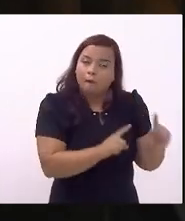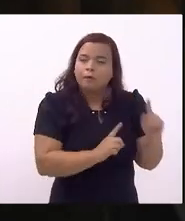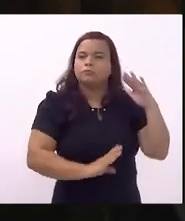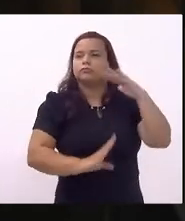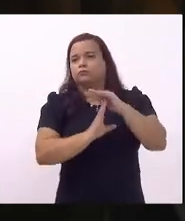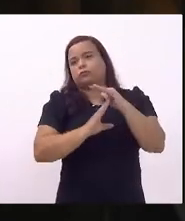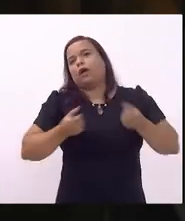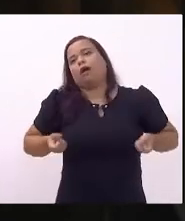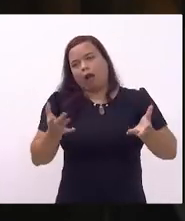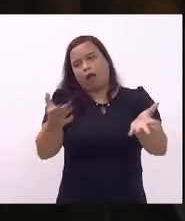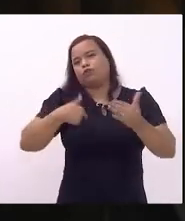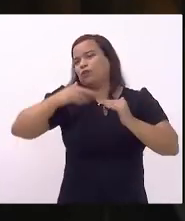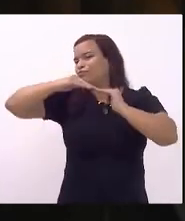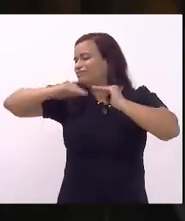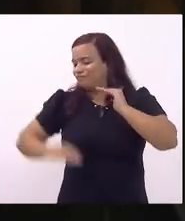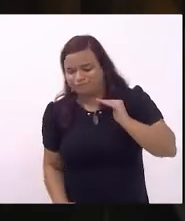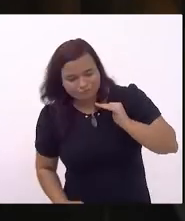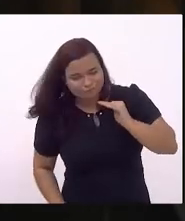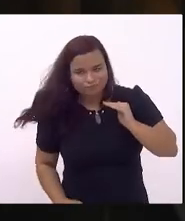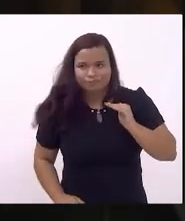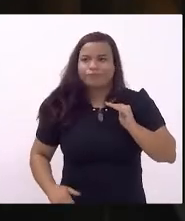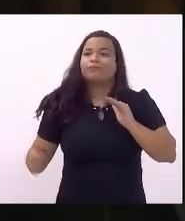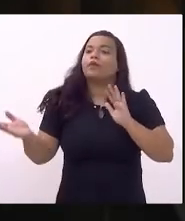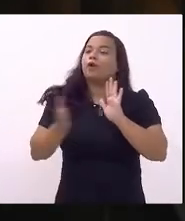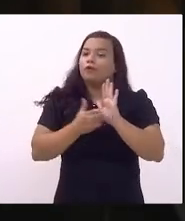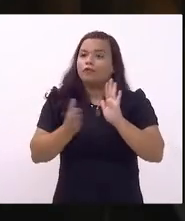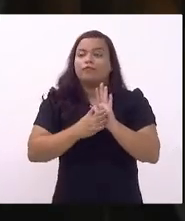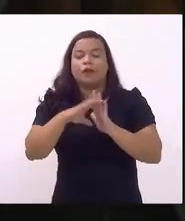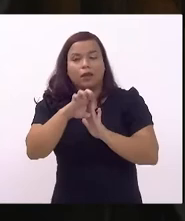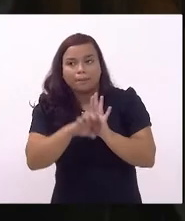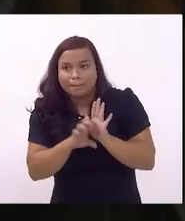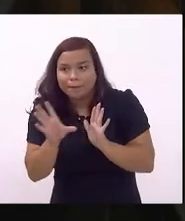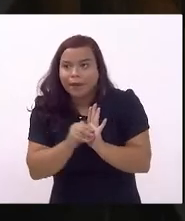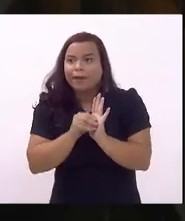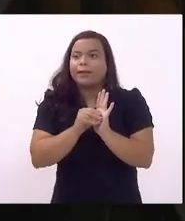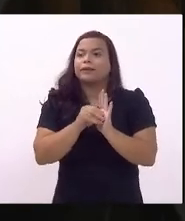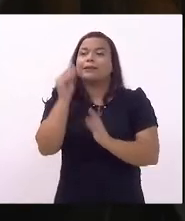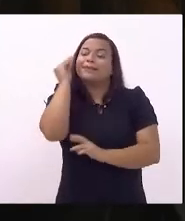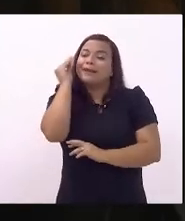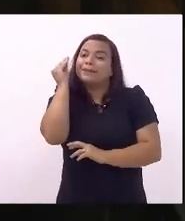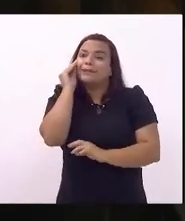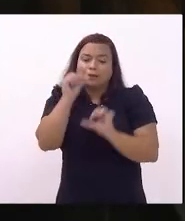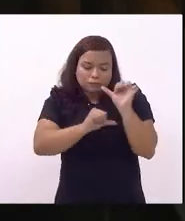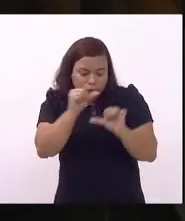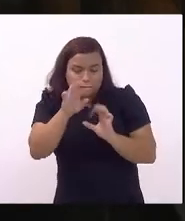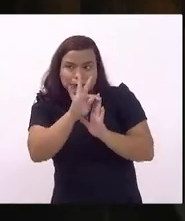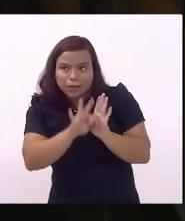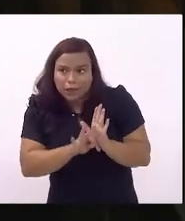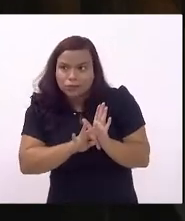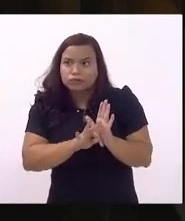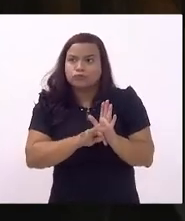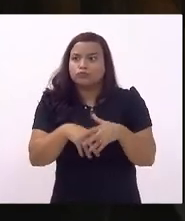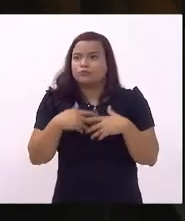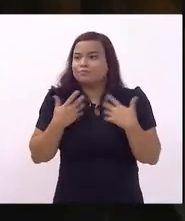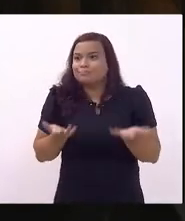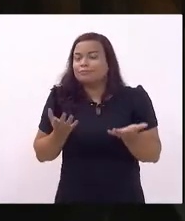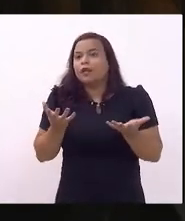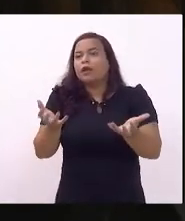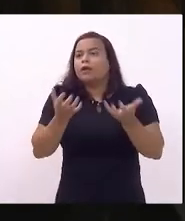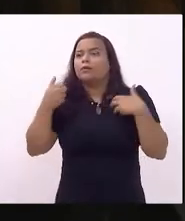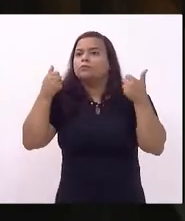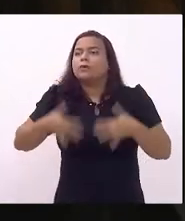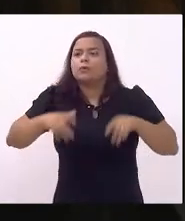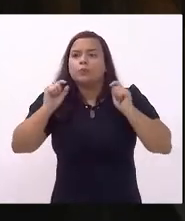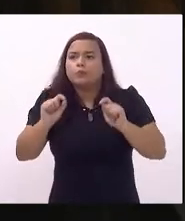eu discordo desse conceito ofereci emendas tentei melhorar o texto enfim e quero dizer que